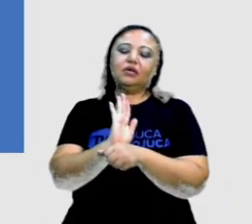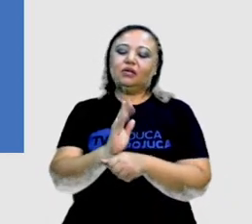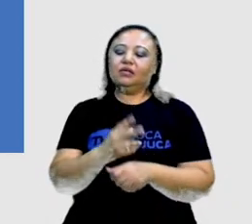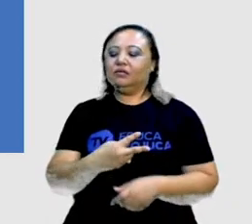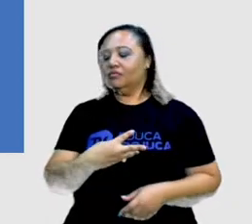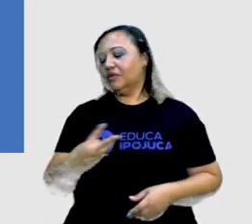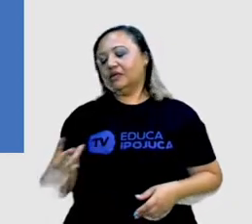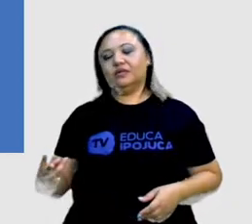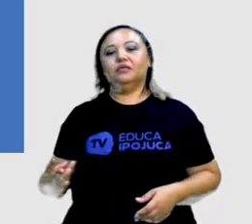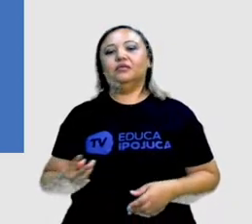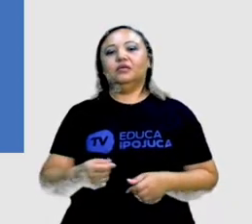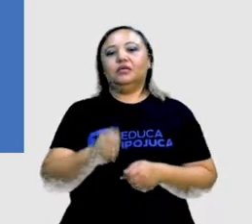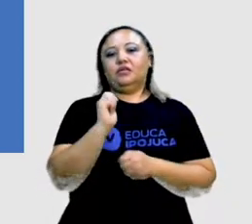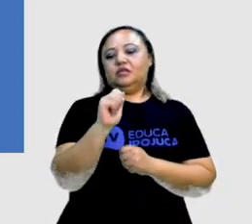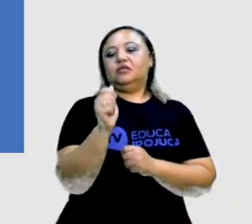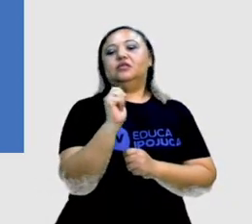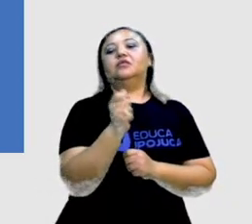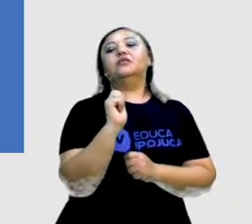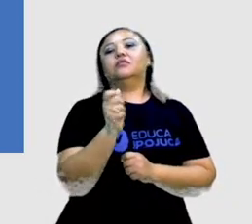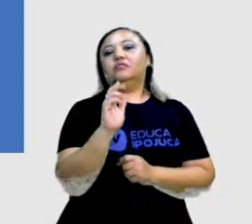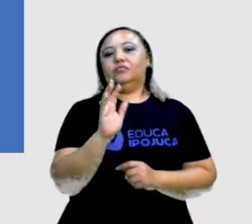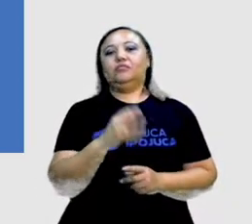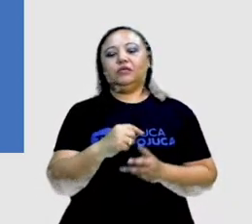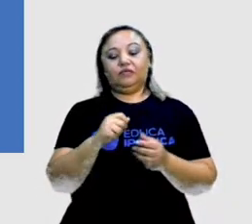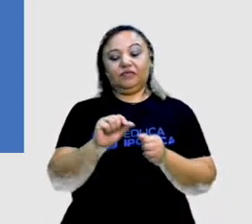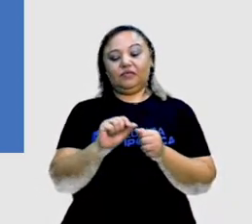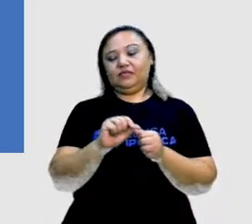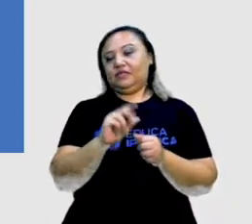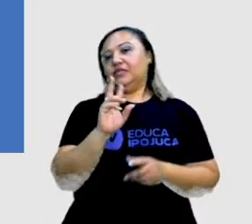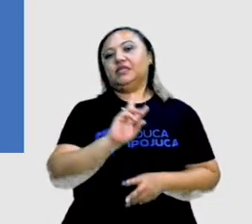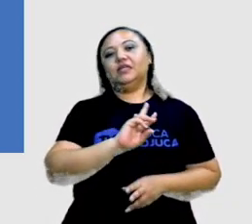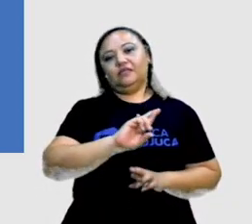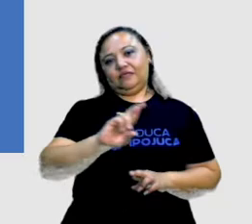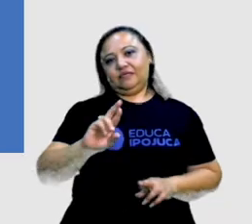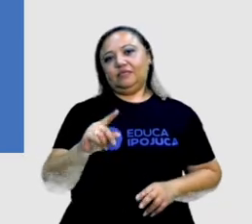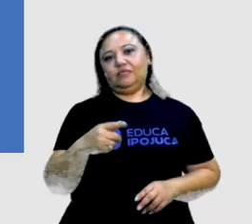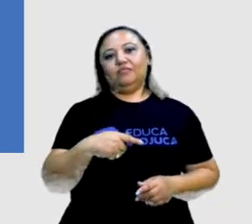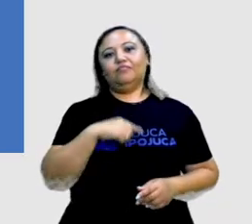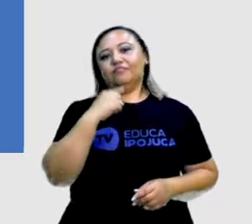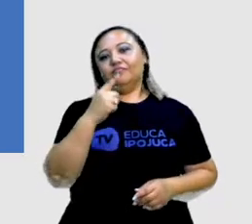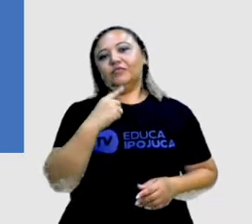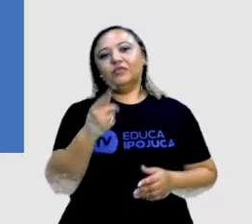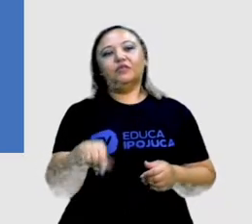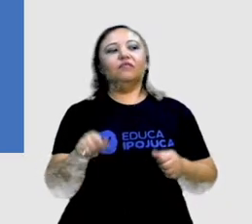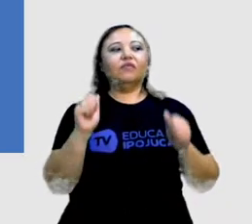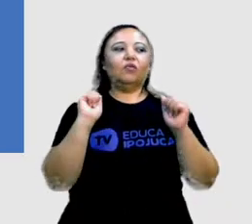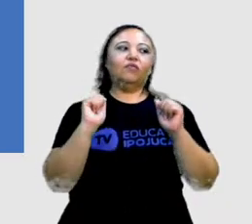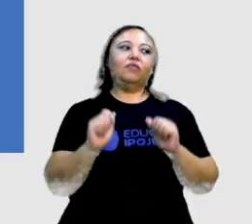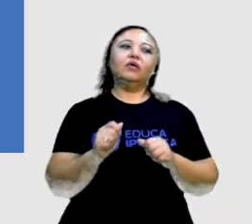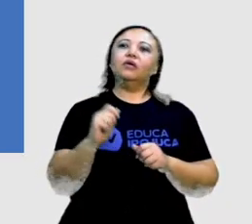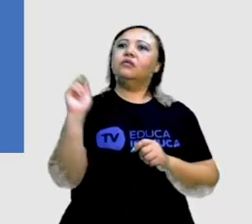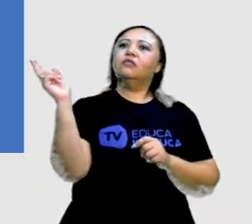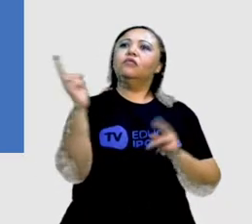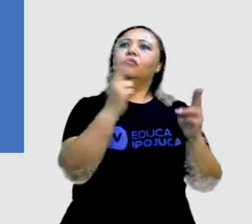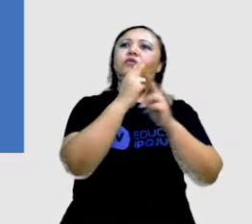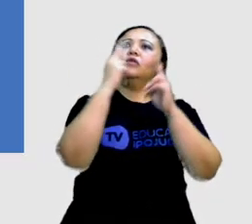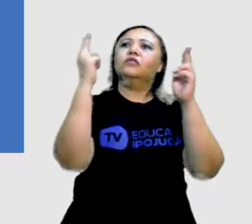pipas, mas a diversão já estava preparada. Só faltava o vento. Cadê o vento?